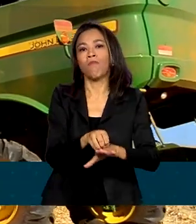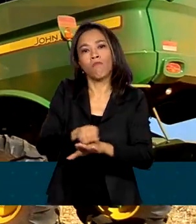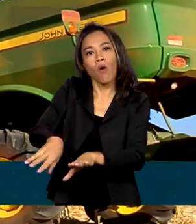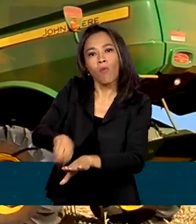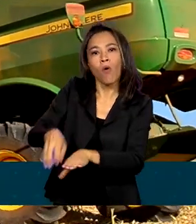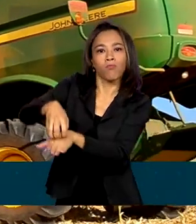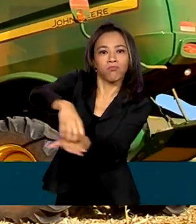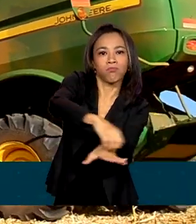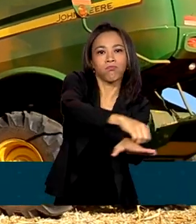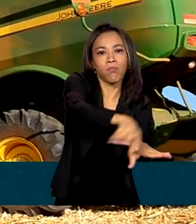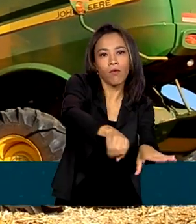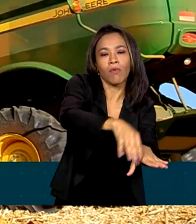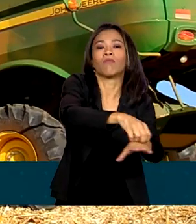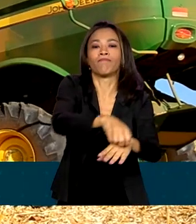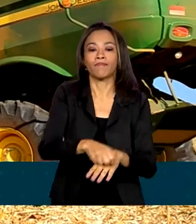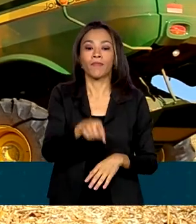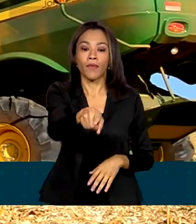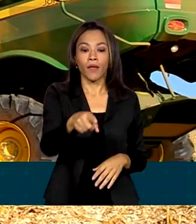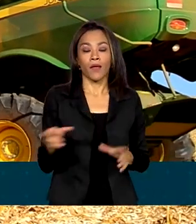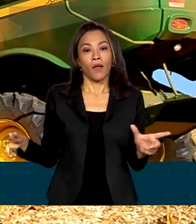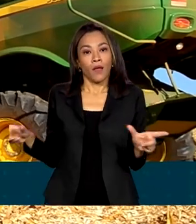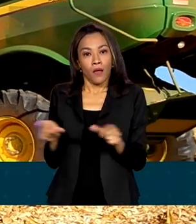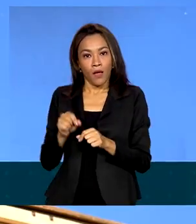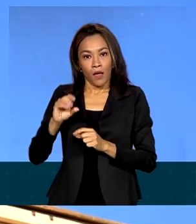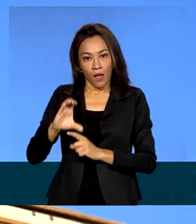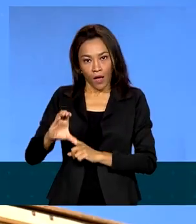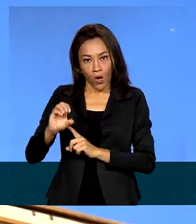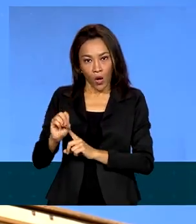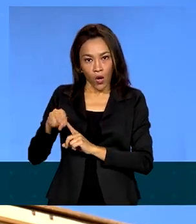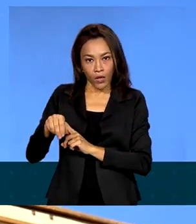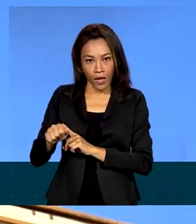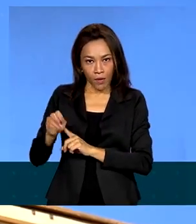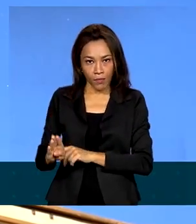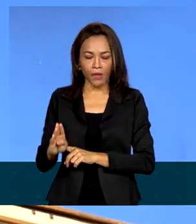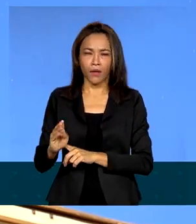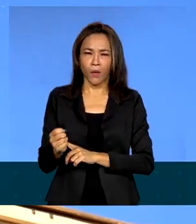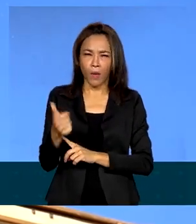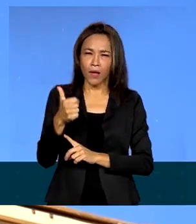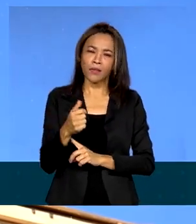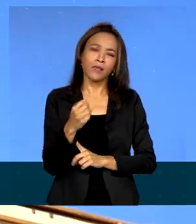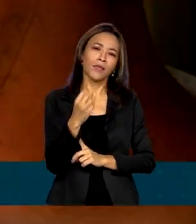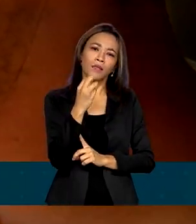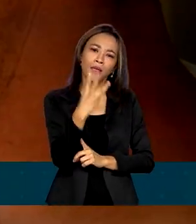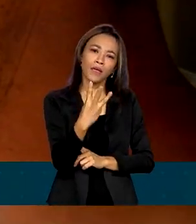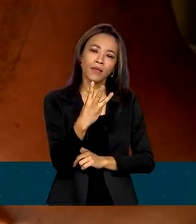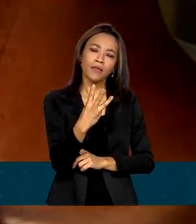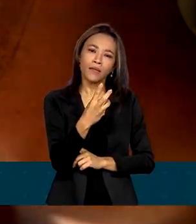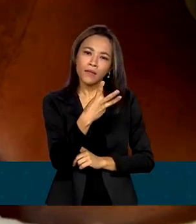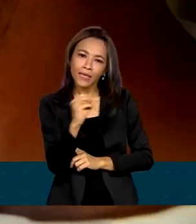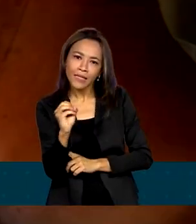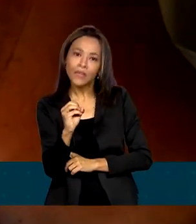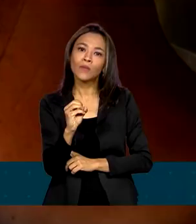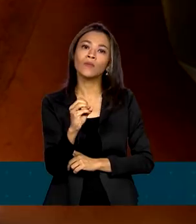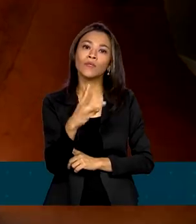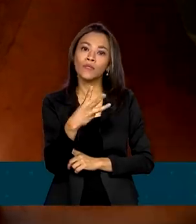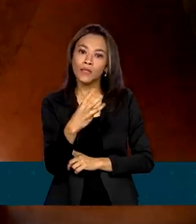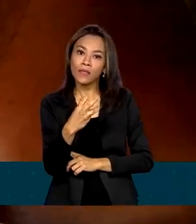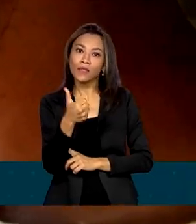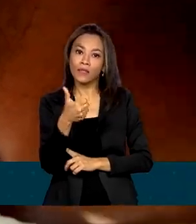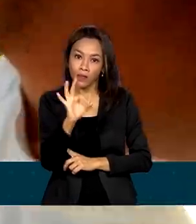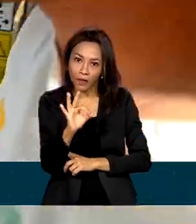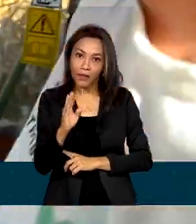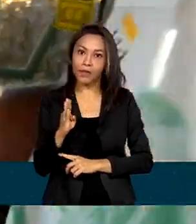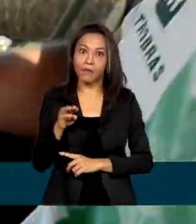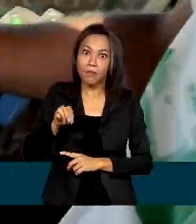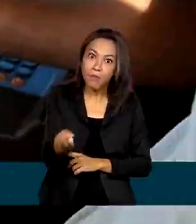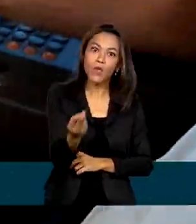Conab prevê uma produção de quase 310 milhões de toneladas, o que significa 14